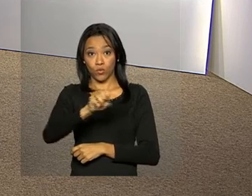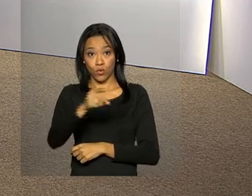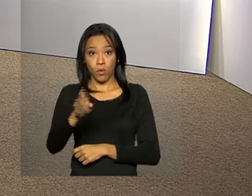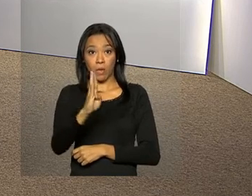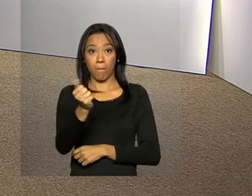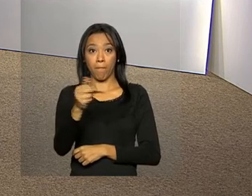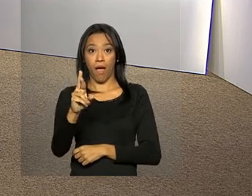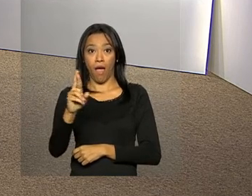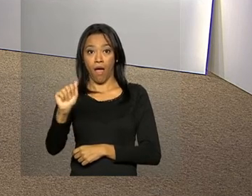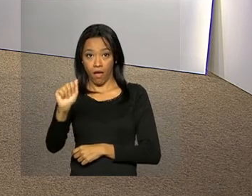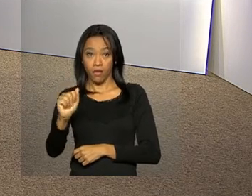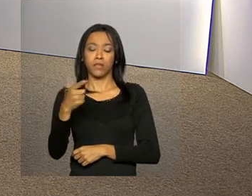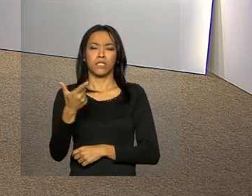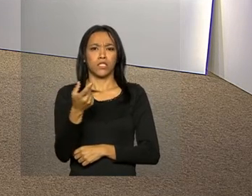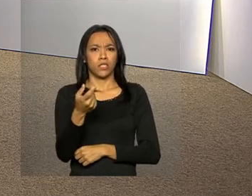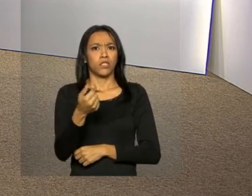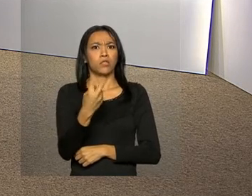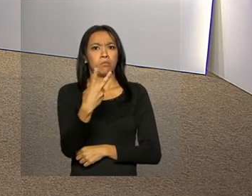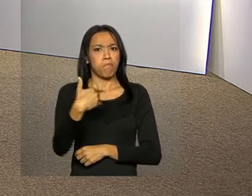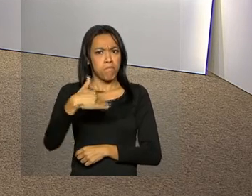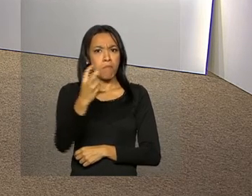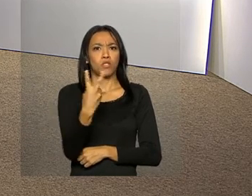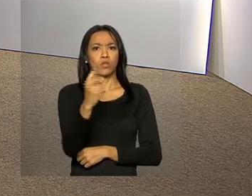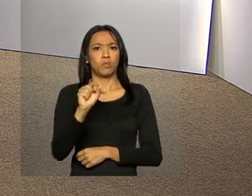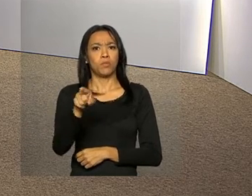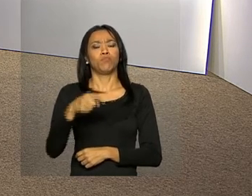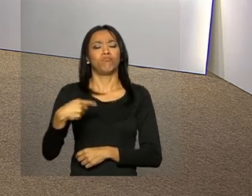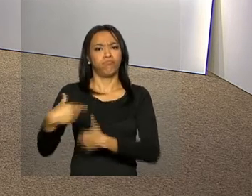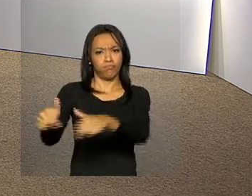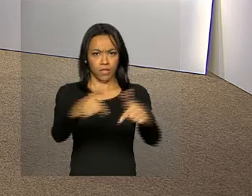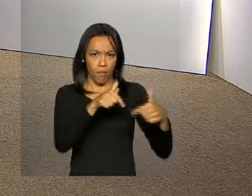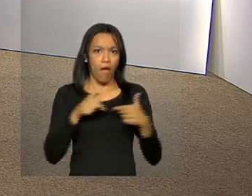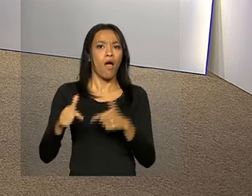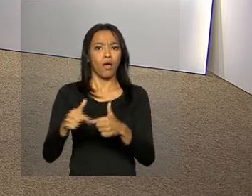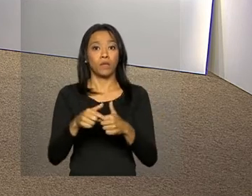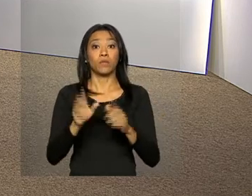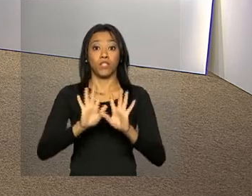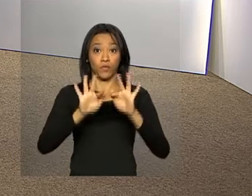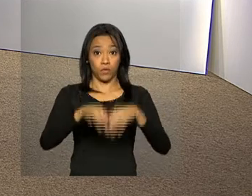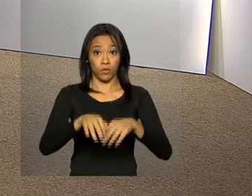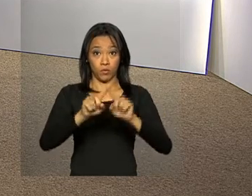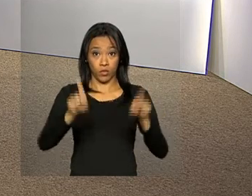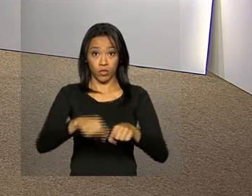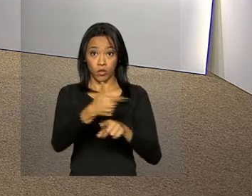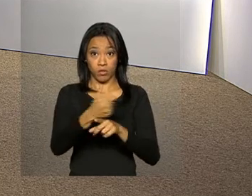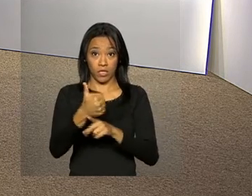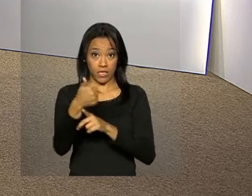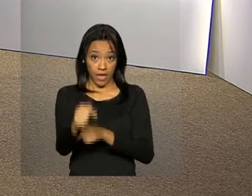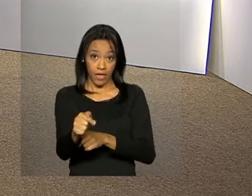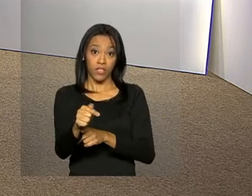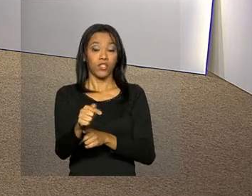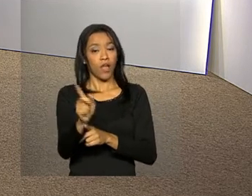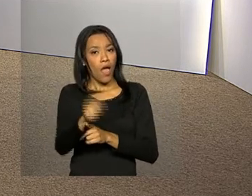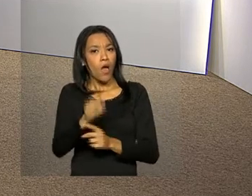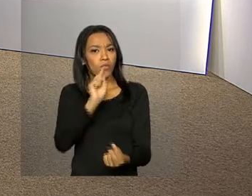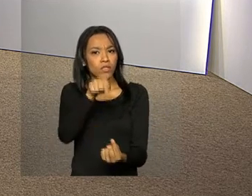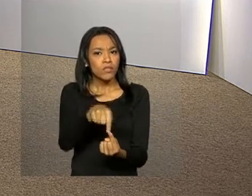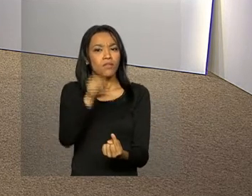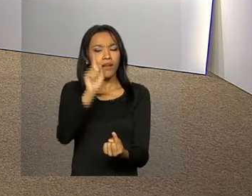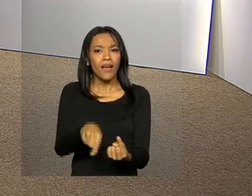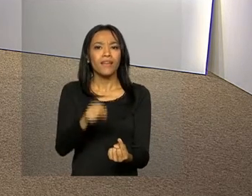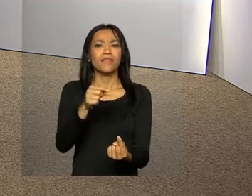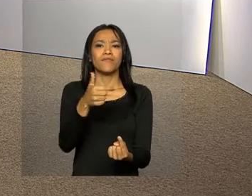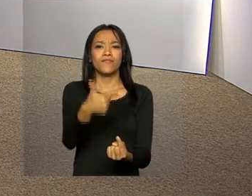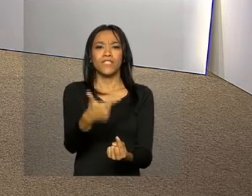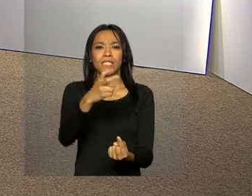terminal devem gerar 1.200 empregos e, com o projeto concluído em 2017, a previsão é viabilizar cerca